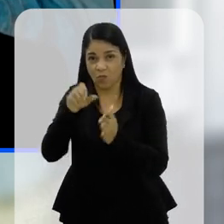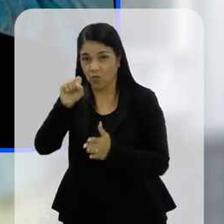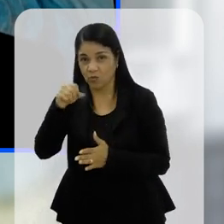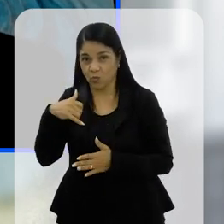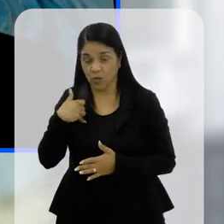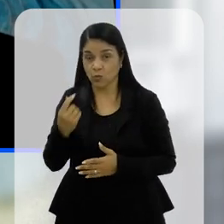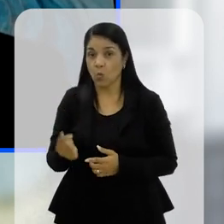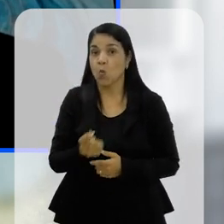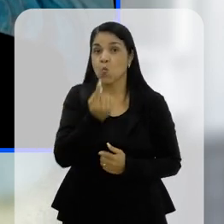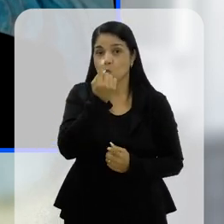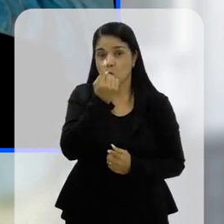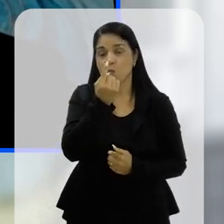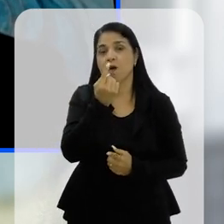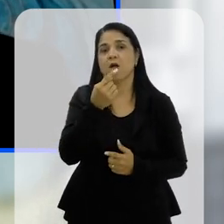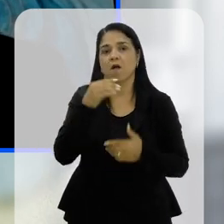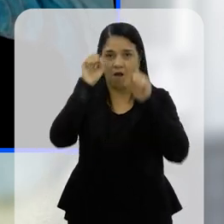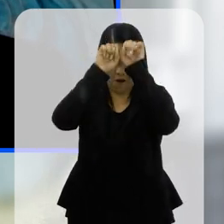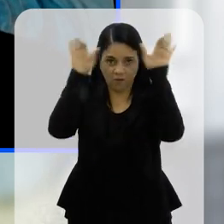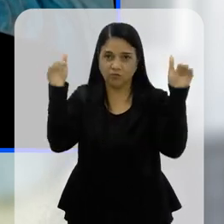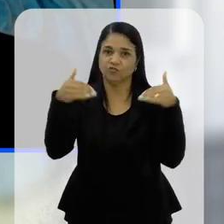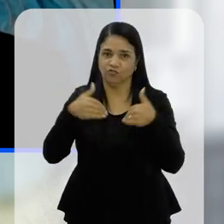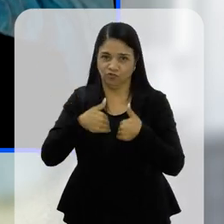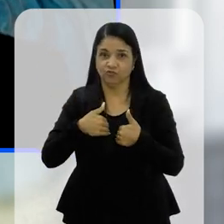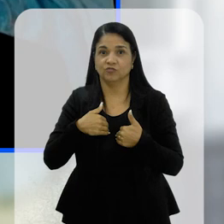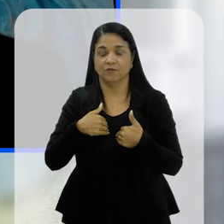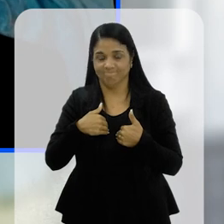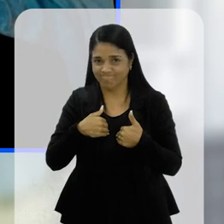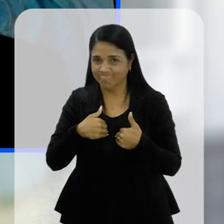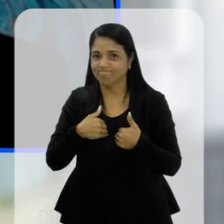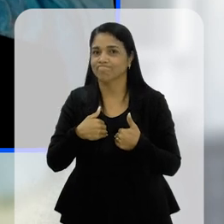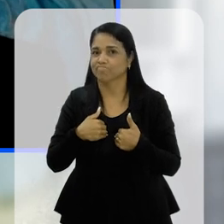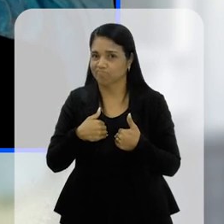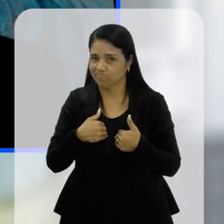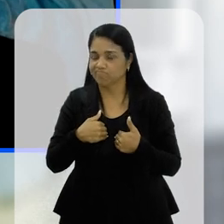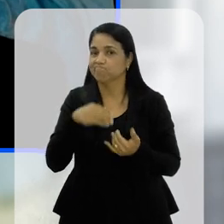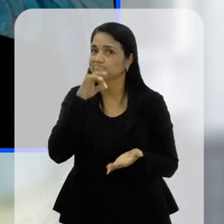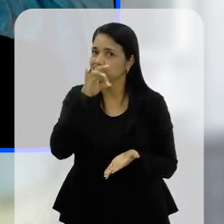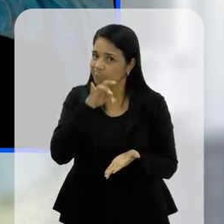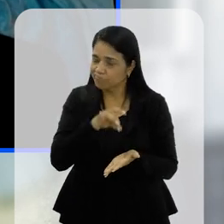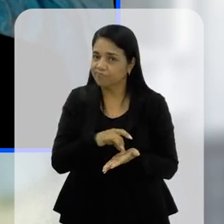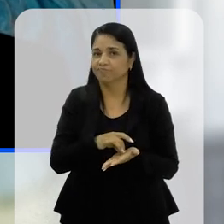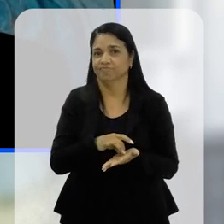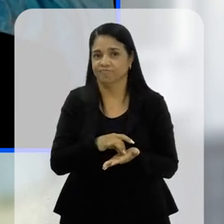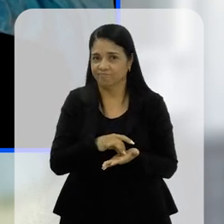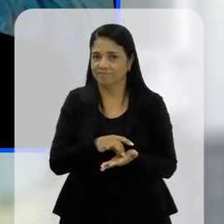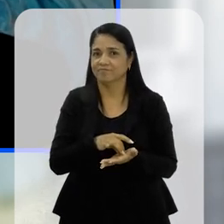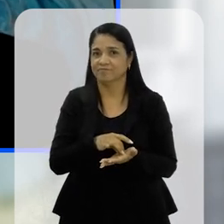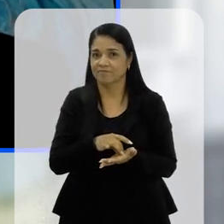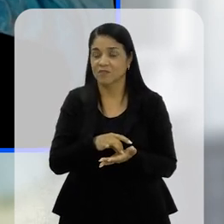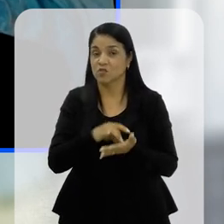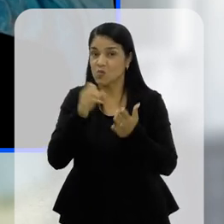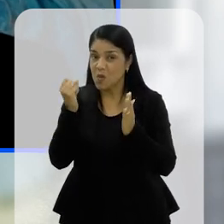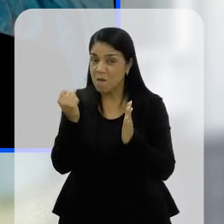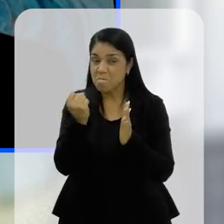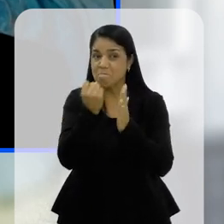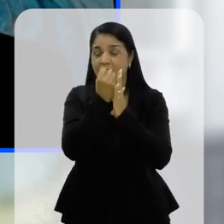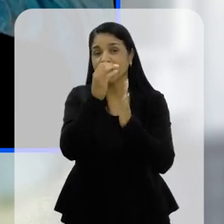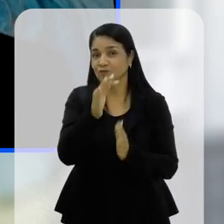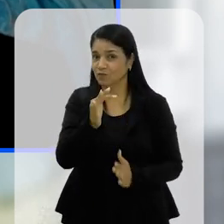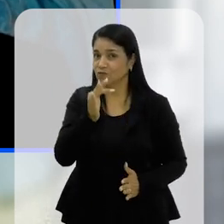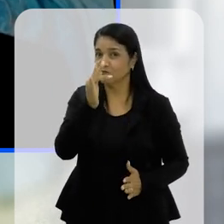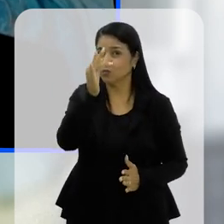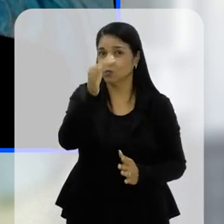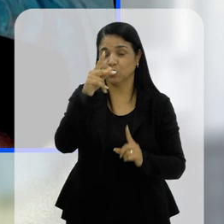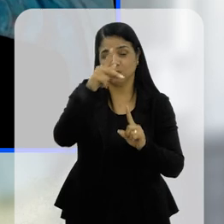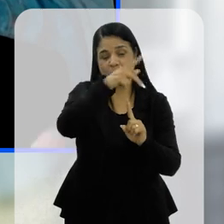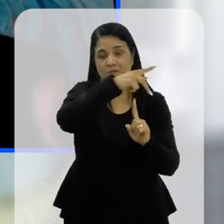de 0 a 8 anos, uma tem autismo, o que é muita coisa. O é muita coisa isso. E isso, deputado, vai gerar